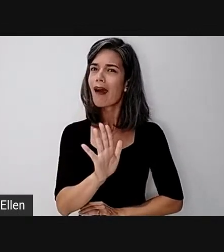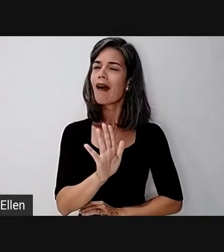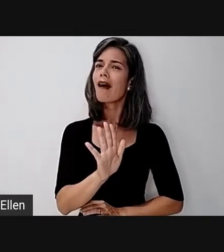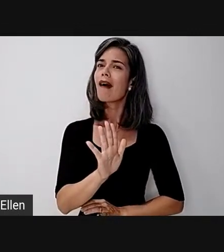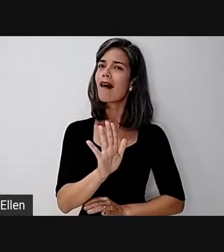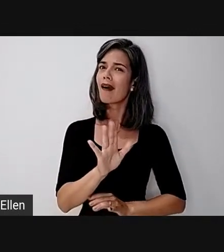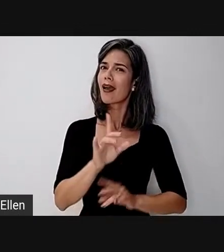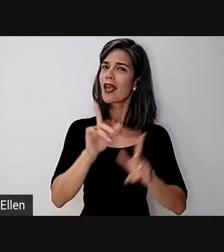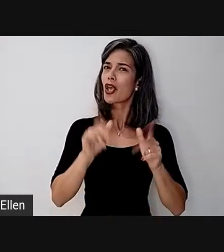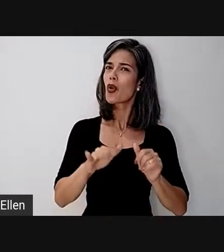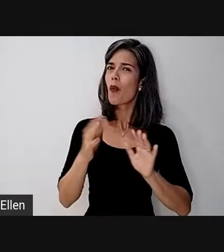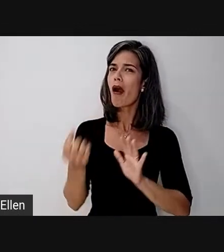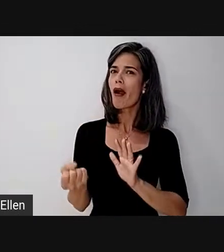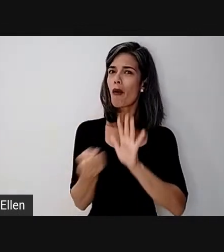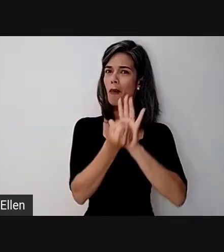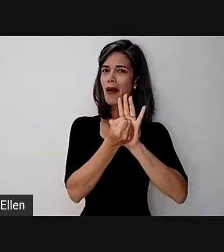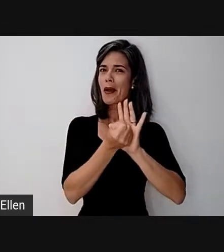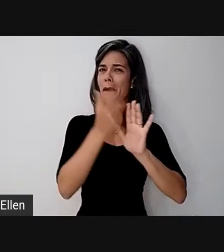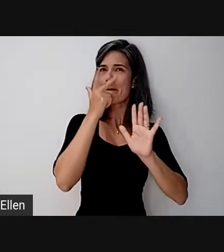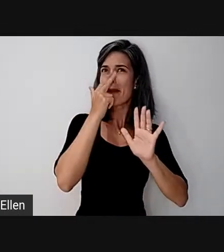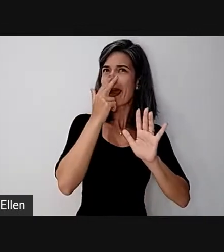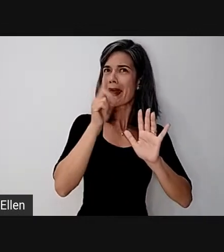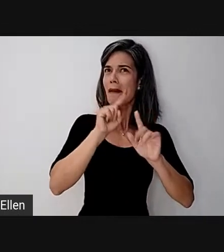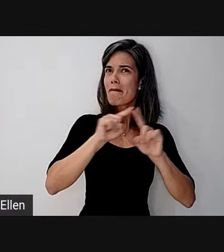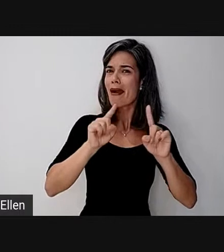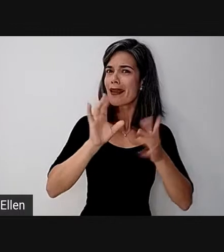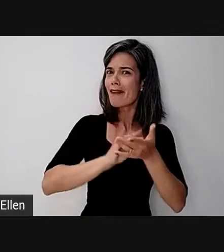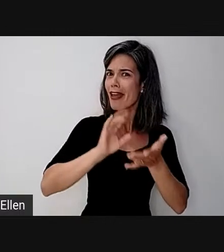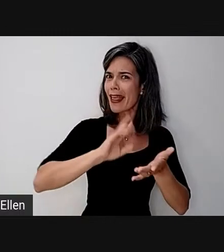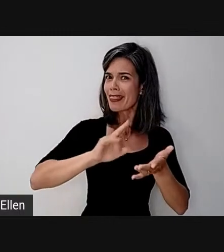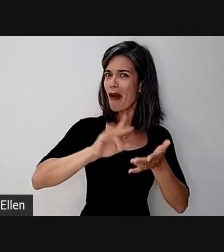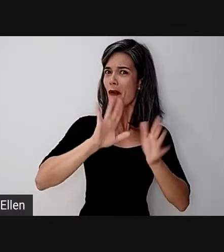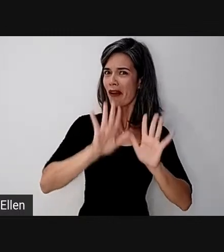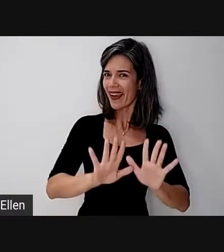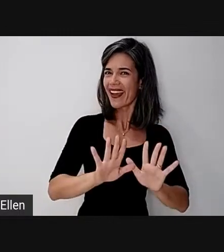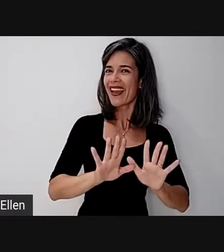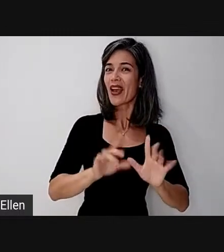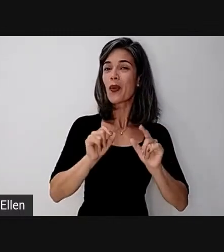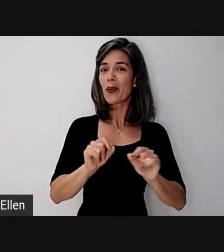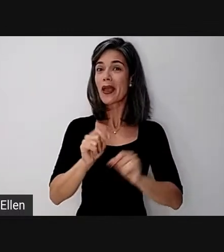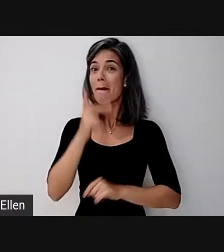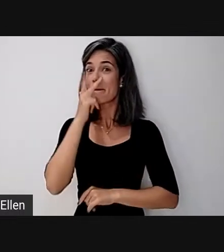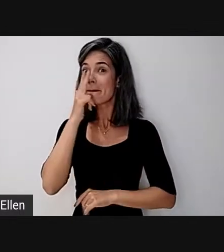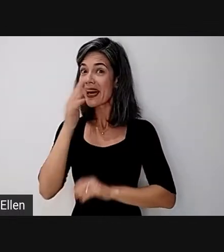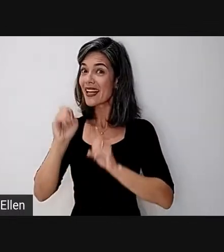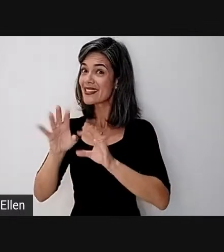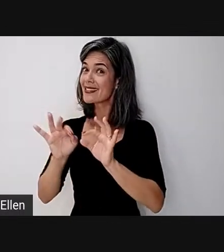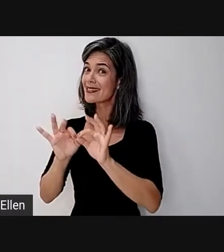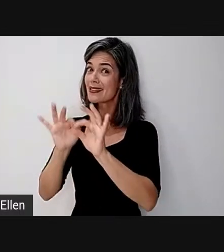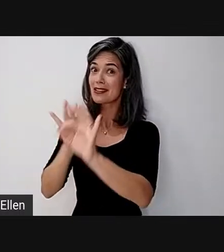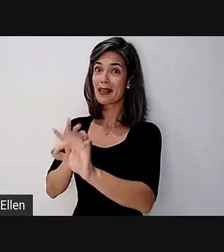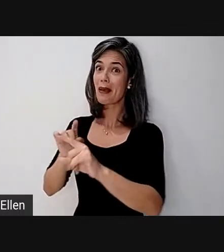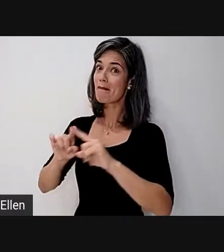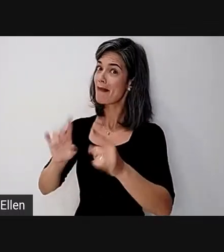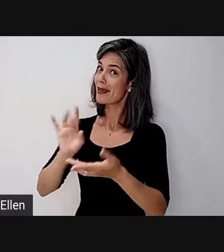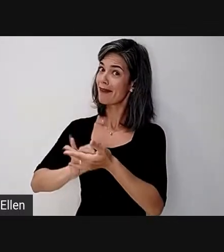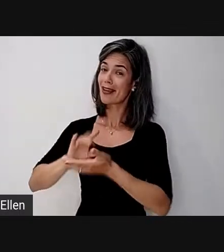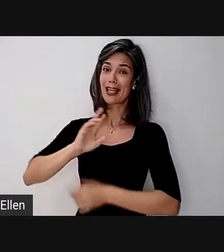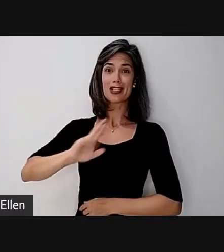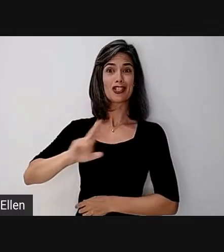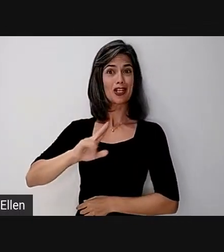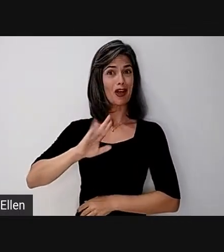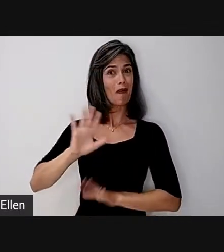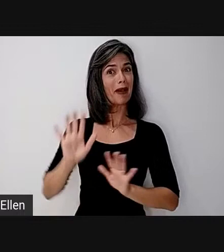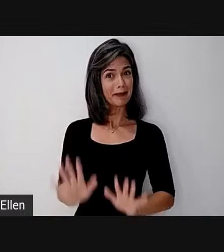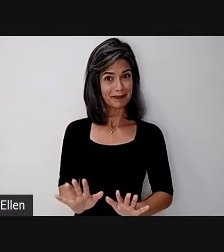marca que se dizia parece, mas não é, parece é a Dê, mas não são. Sem me delongar